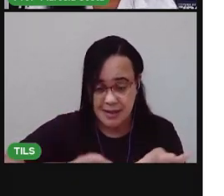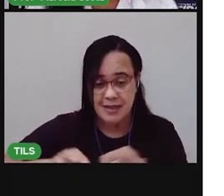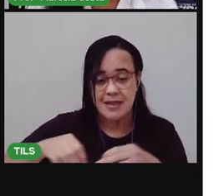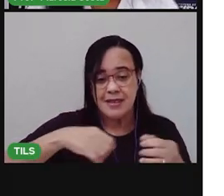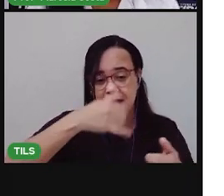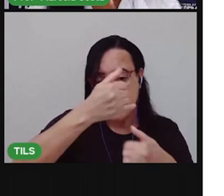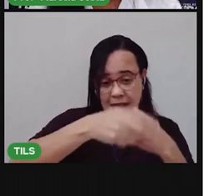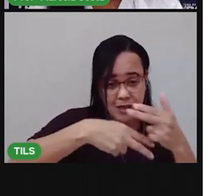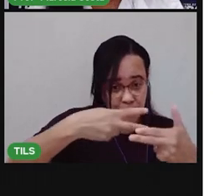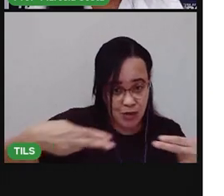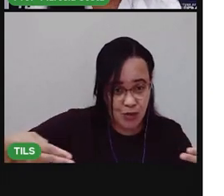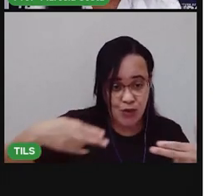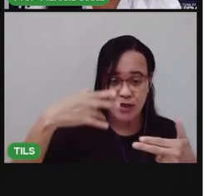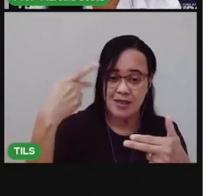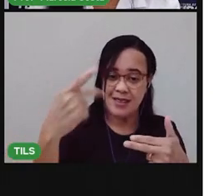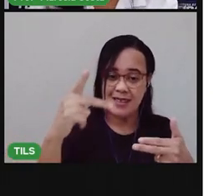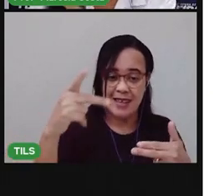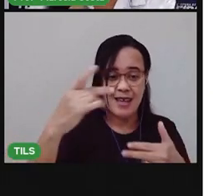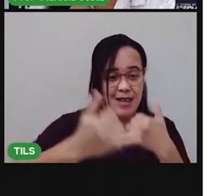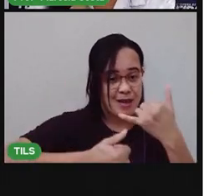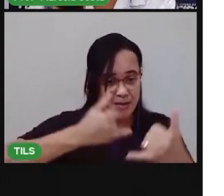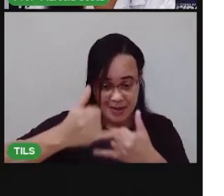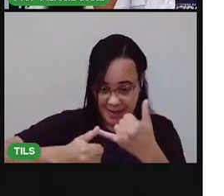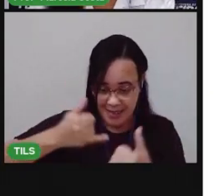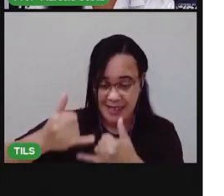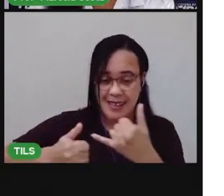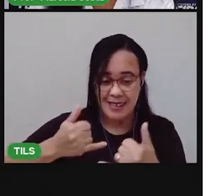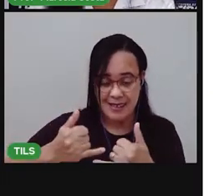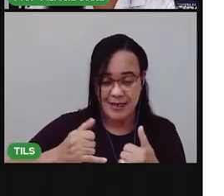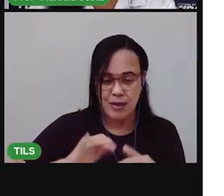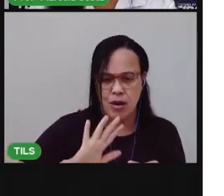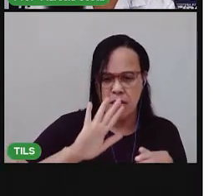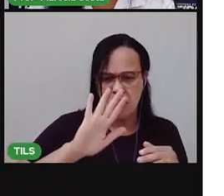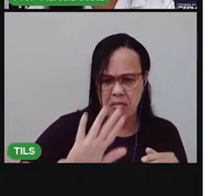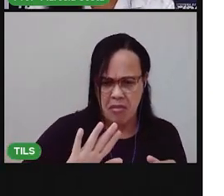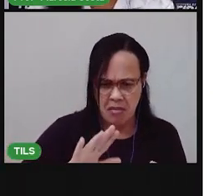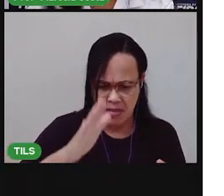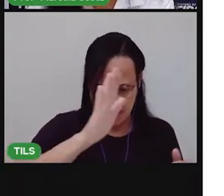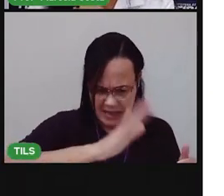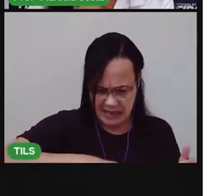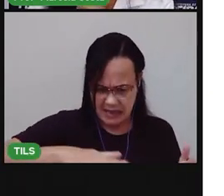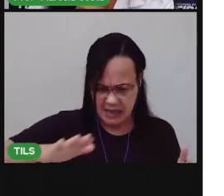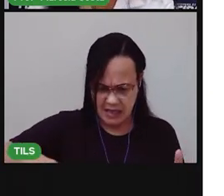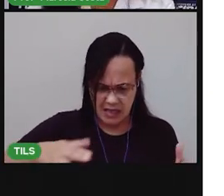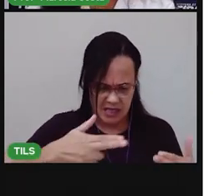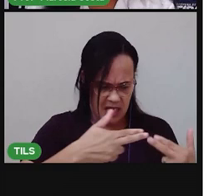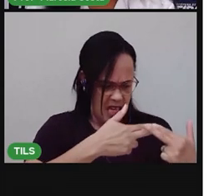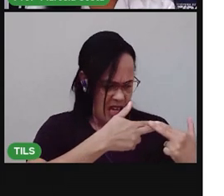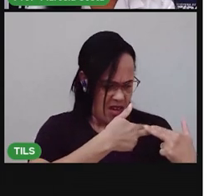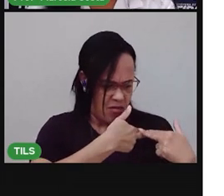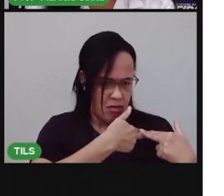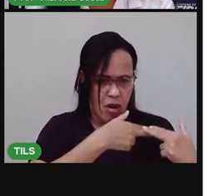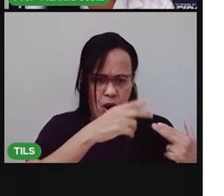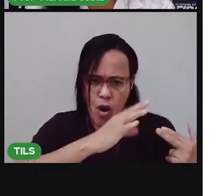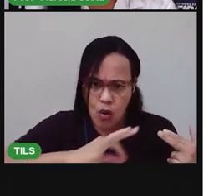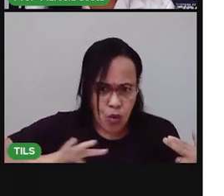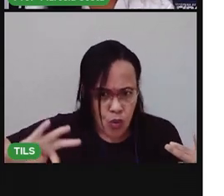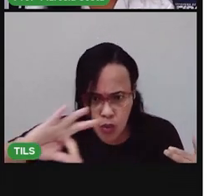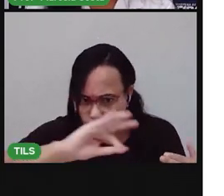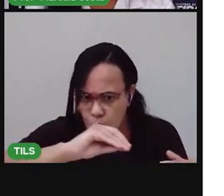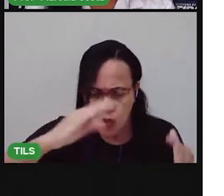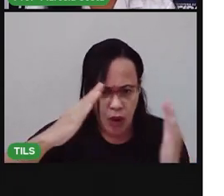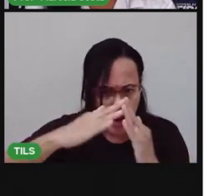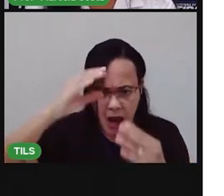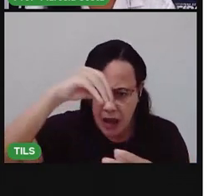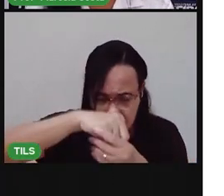Mas não significa que a criança vai ser responsável por todas as tarefas domésticas de